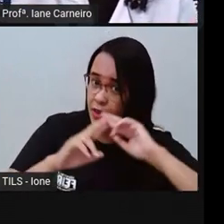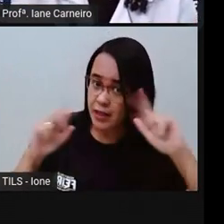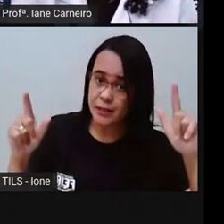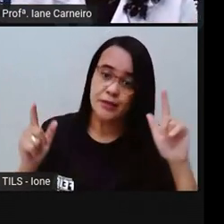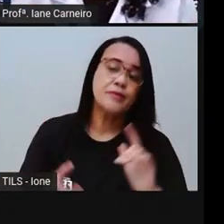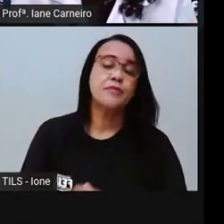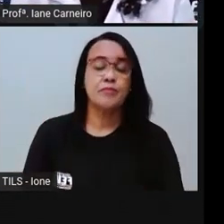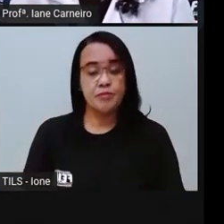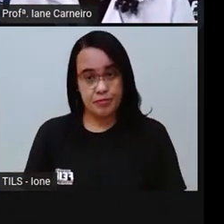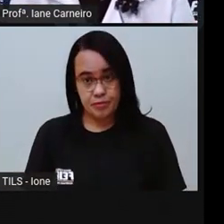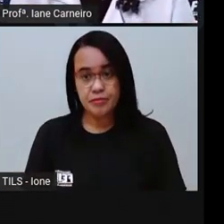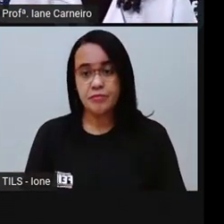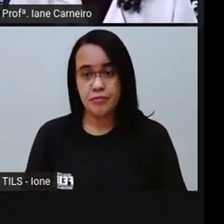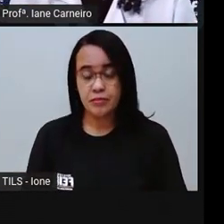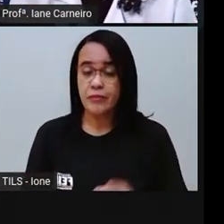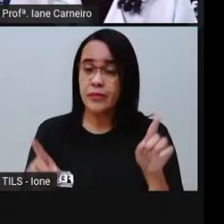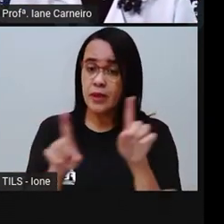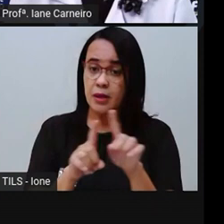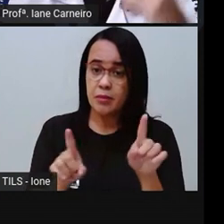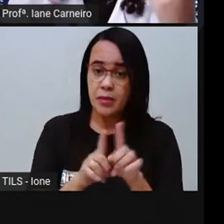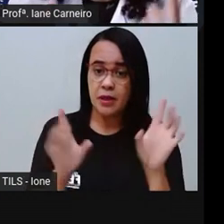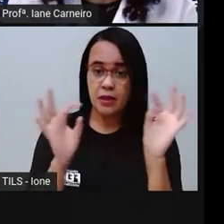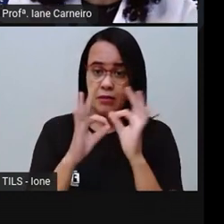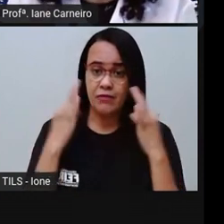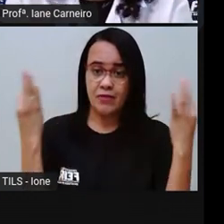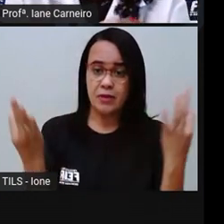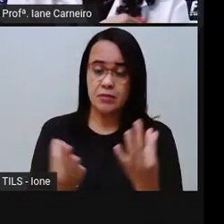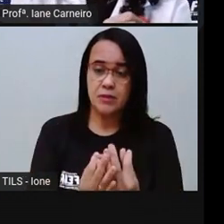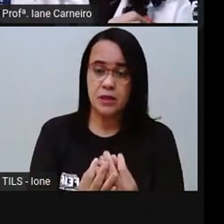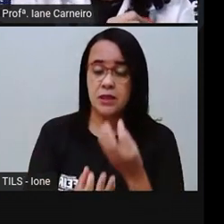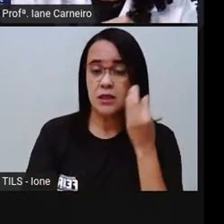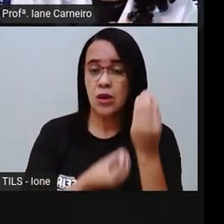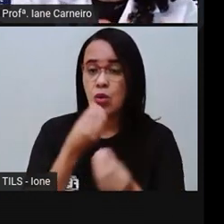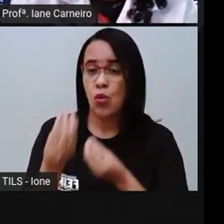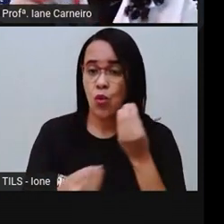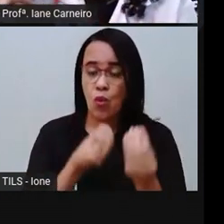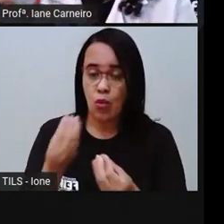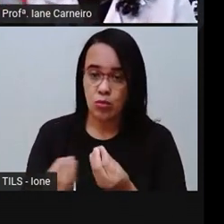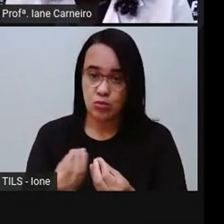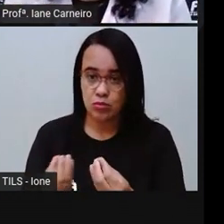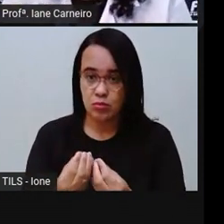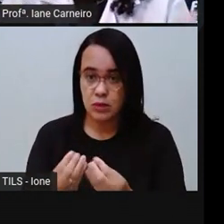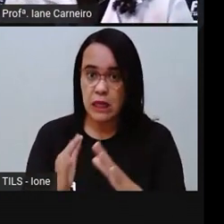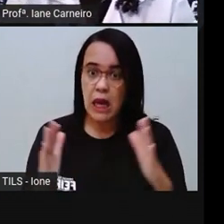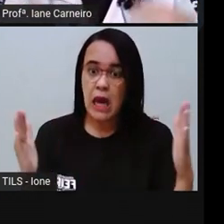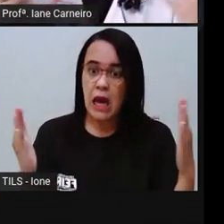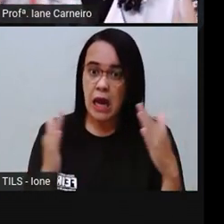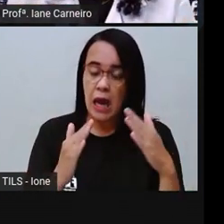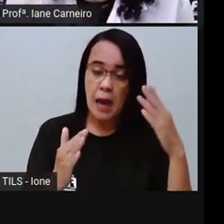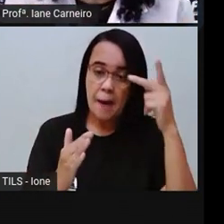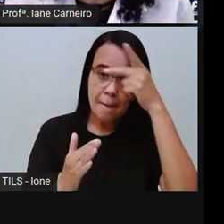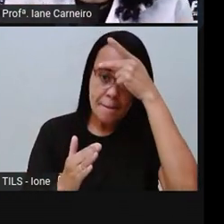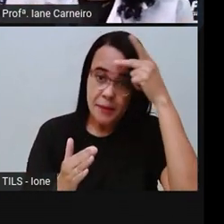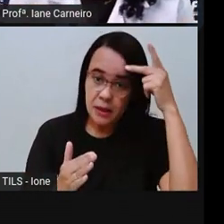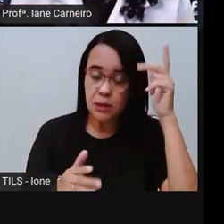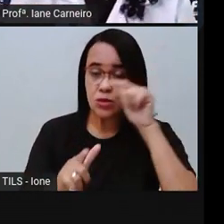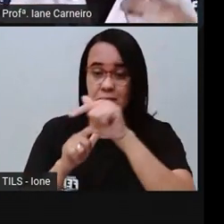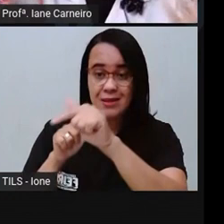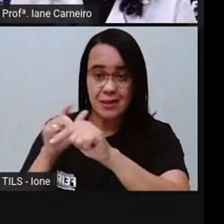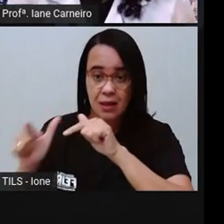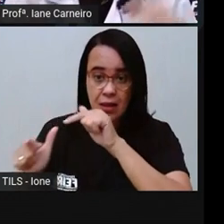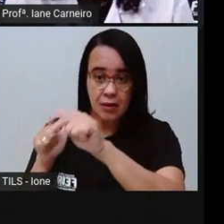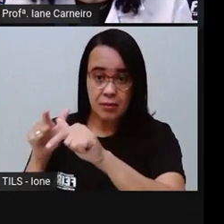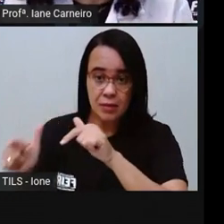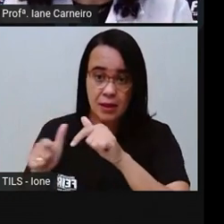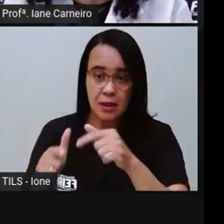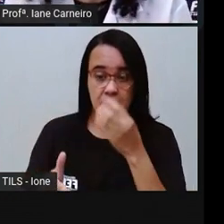Também, famílias que são famílias de circo, né? A Pró teve alunos que eram crianças que tinham familiares de circo e a